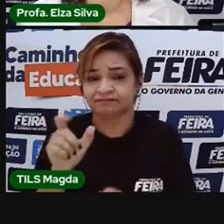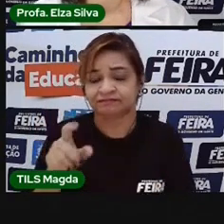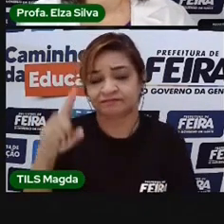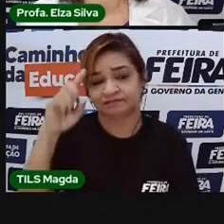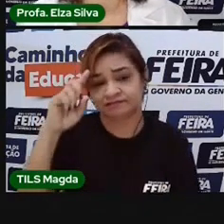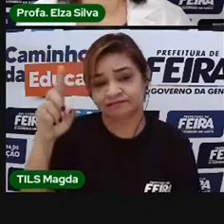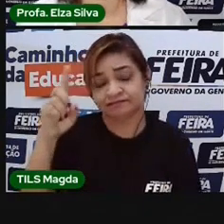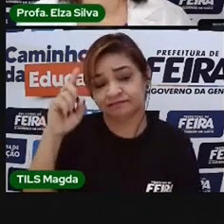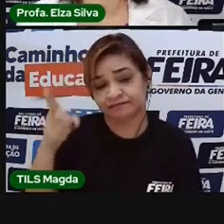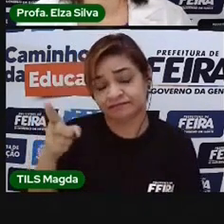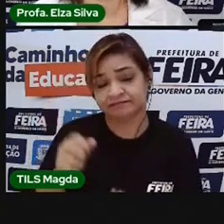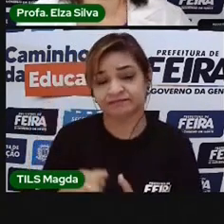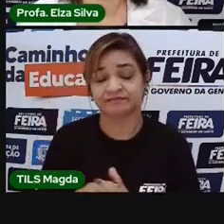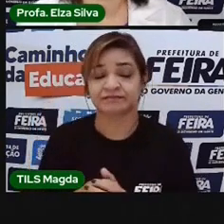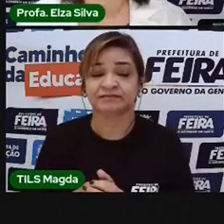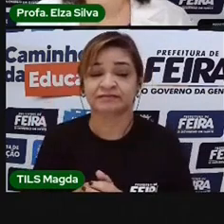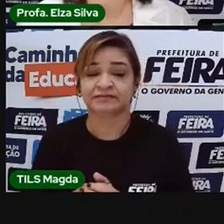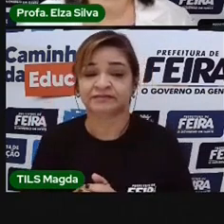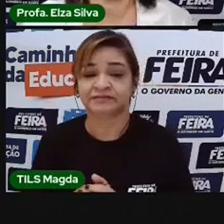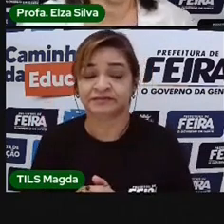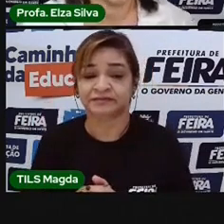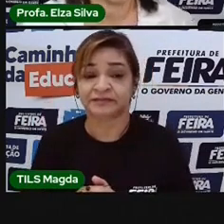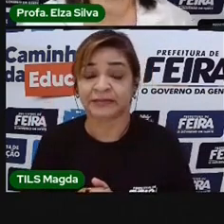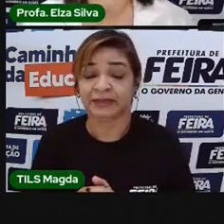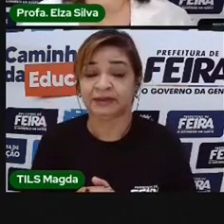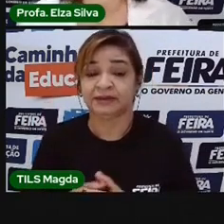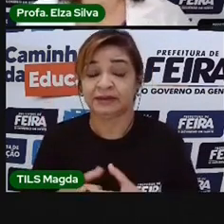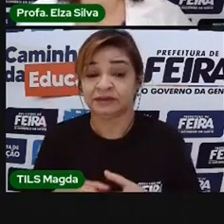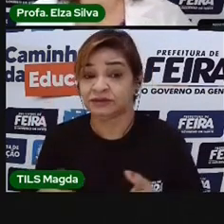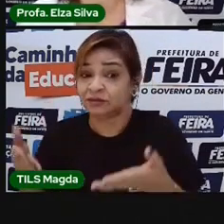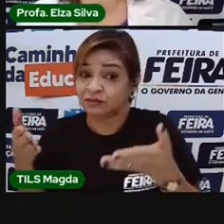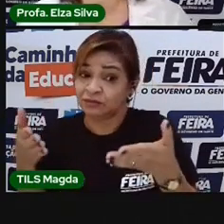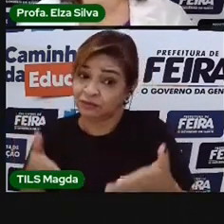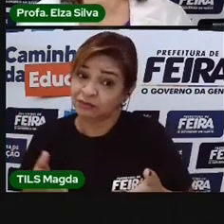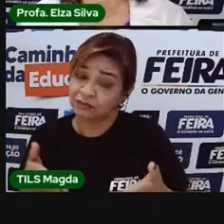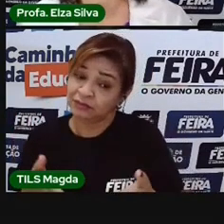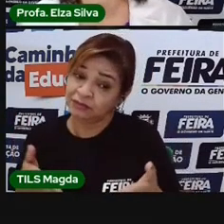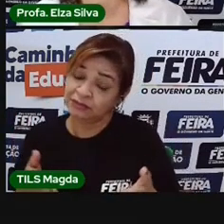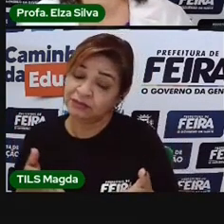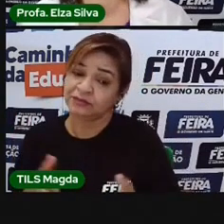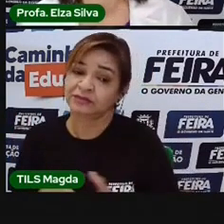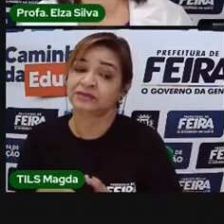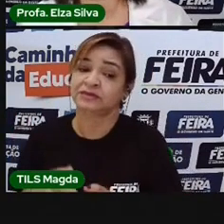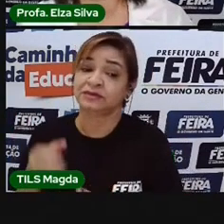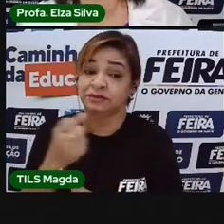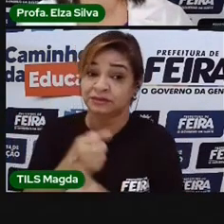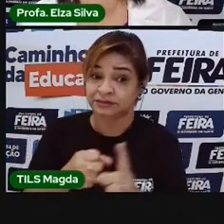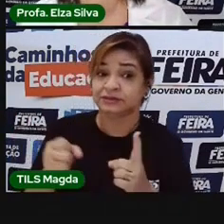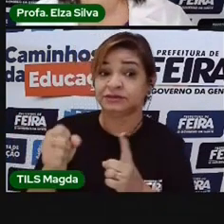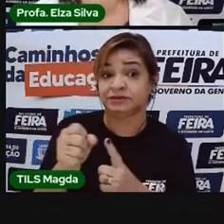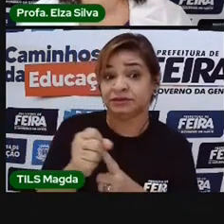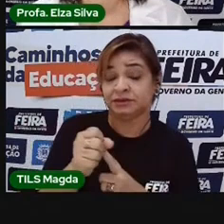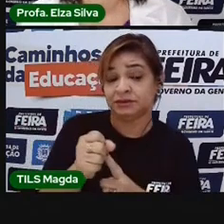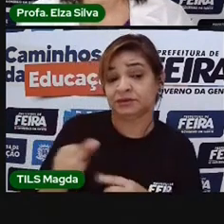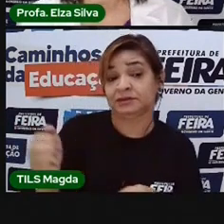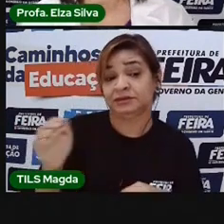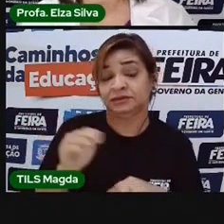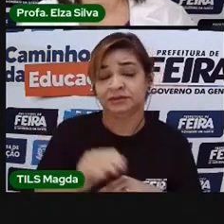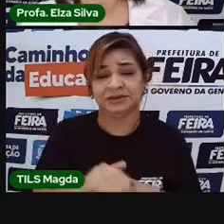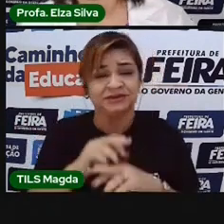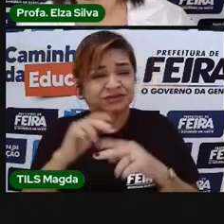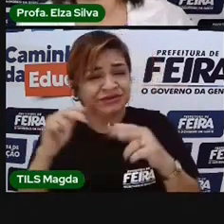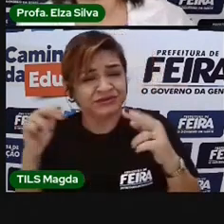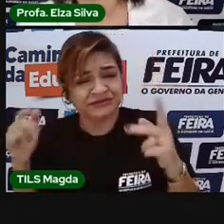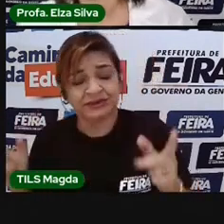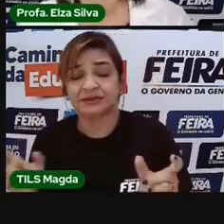que foram palavras aportuguesadas. Temos o iogurte, também, que foi aportuguesado, tênis, mas